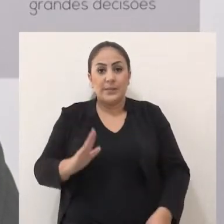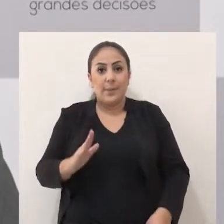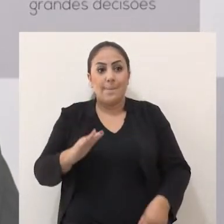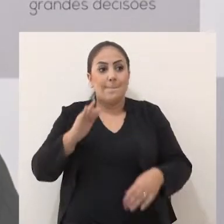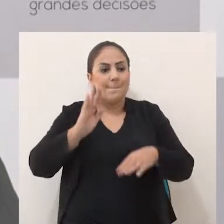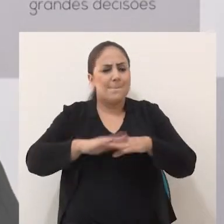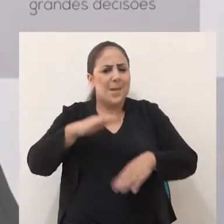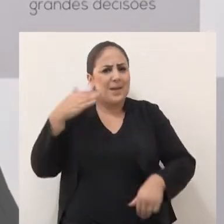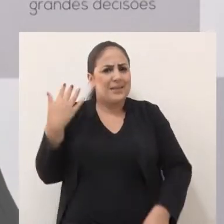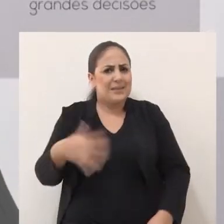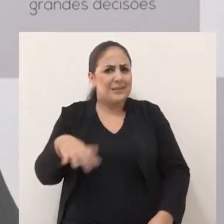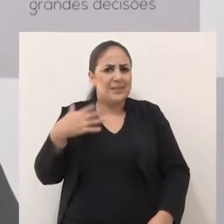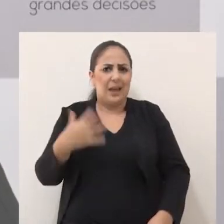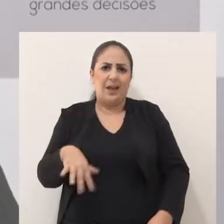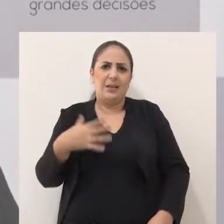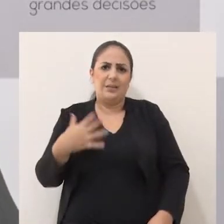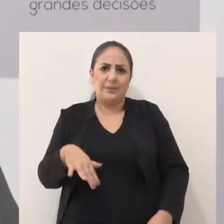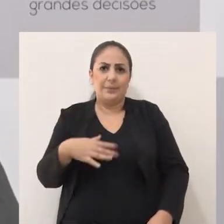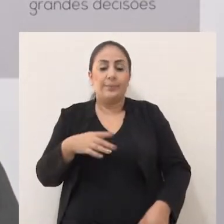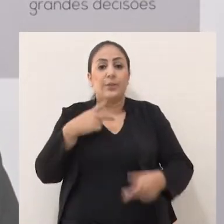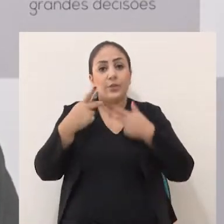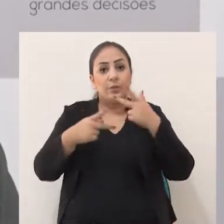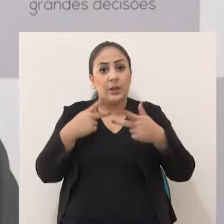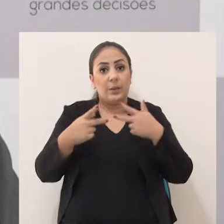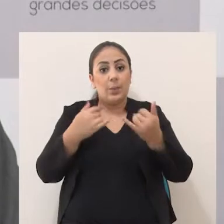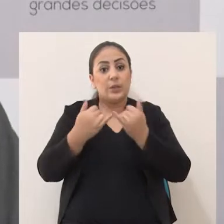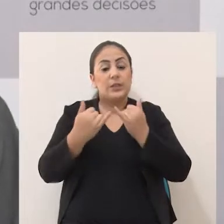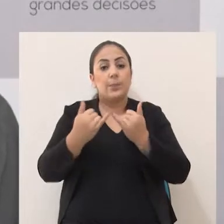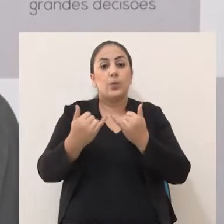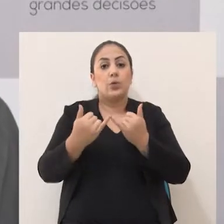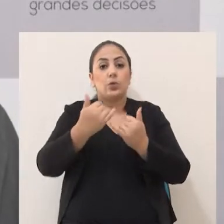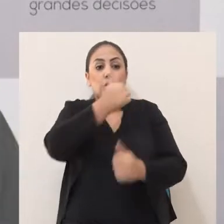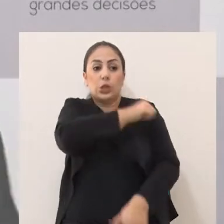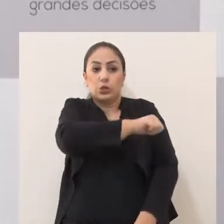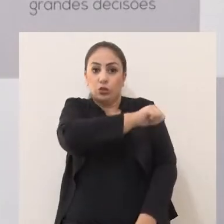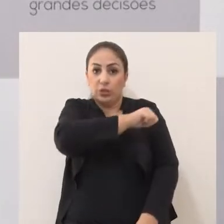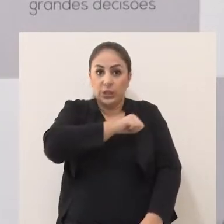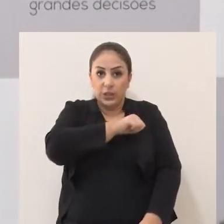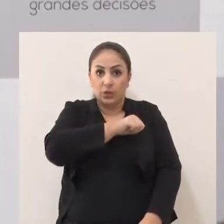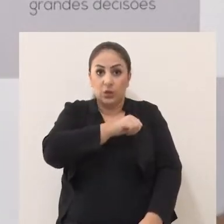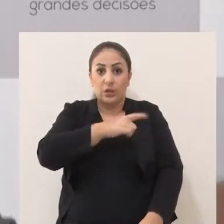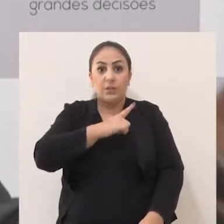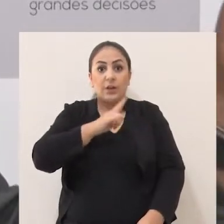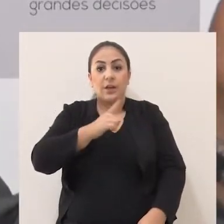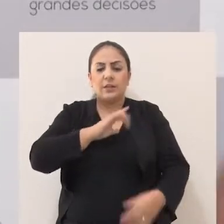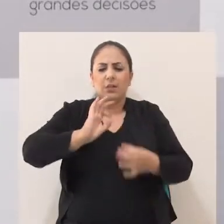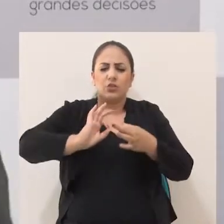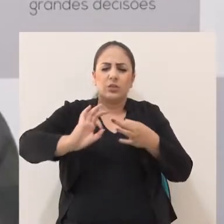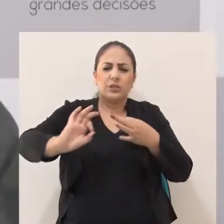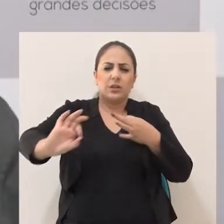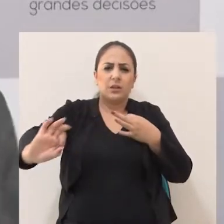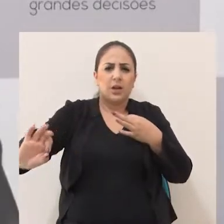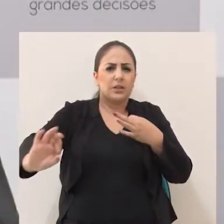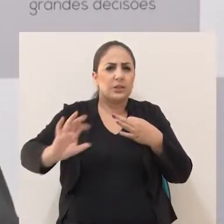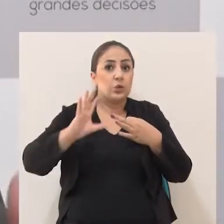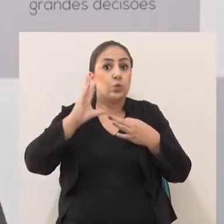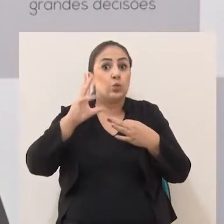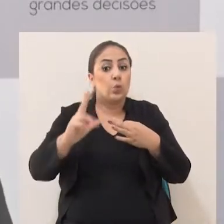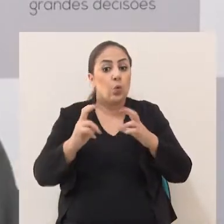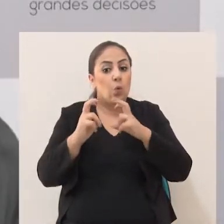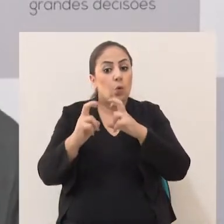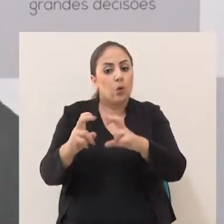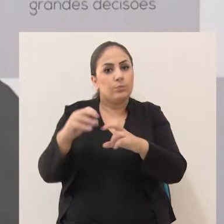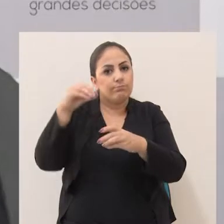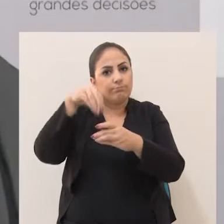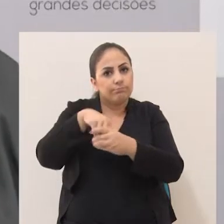Brasil com a passagem mais cara. Eu citei o exemplo da capital, Rio de Janeiro, que faz uma linha de quilômetros e quilômetros, com todos